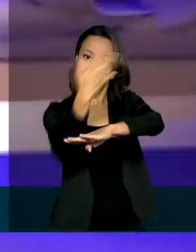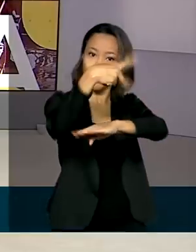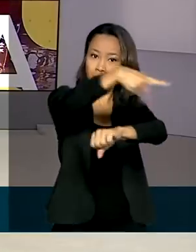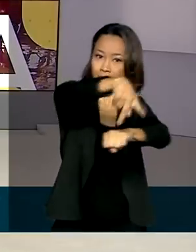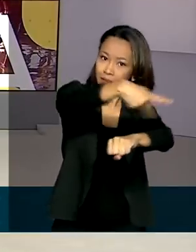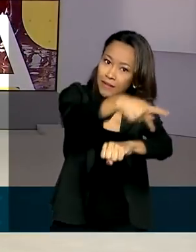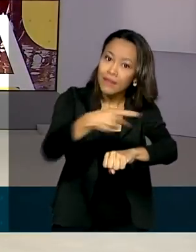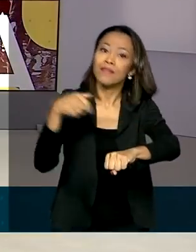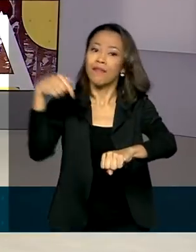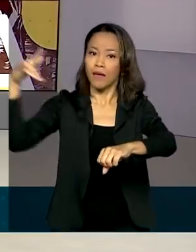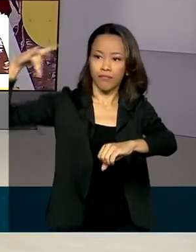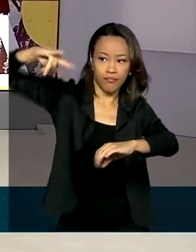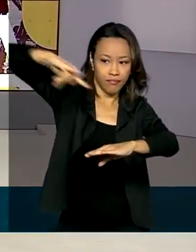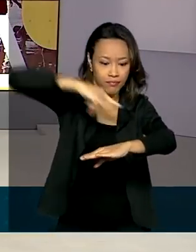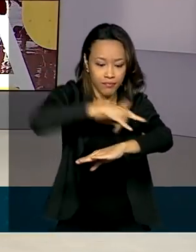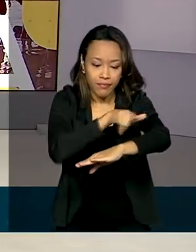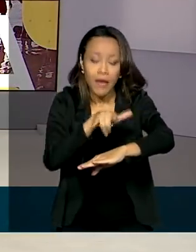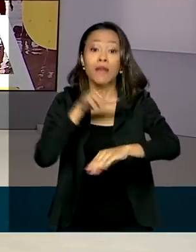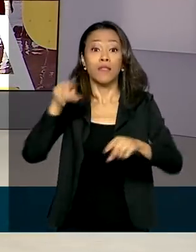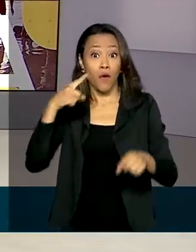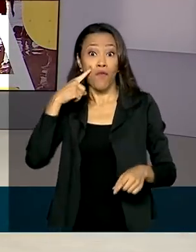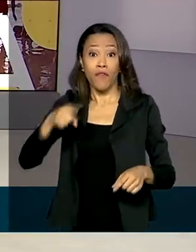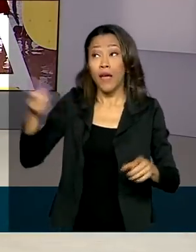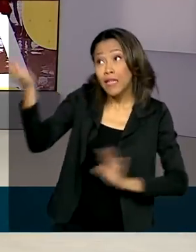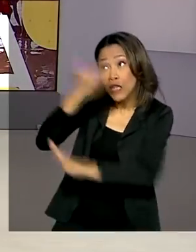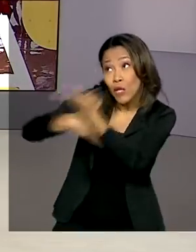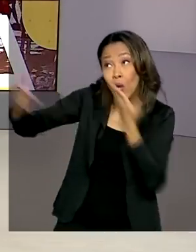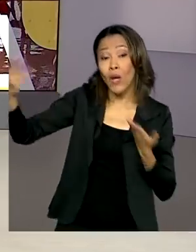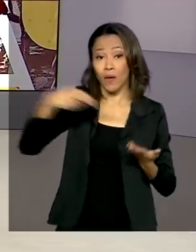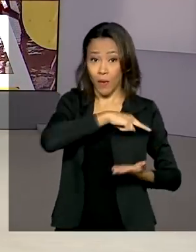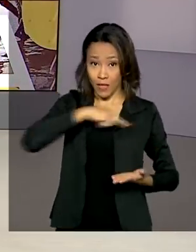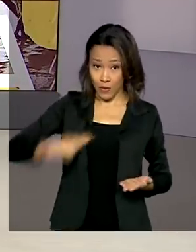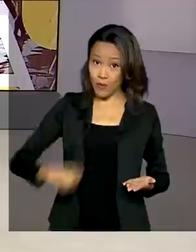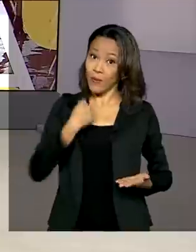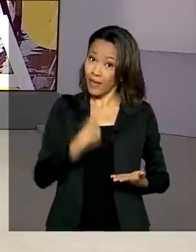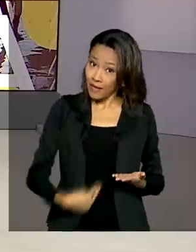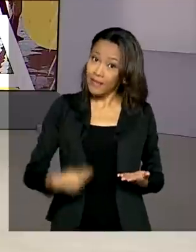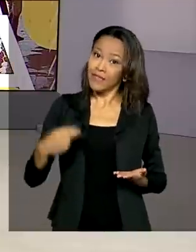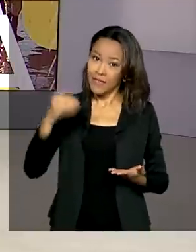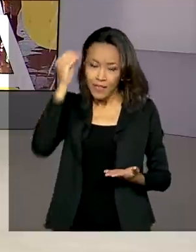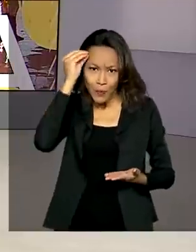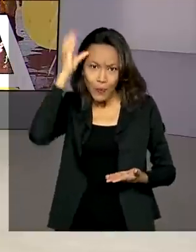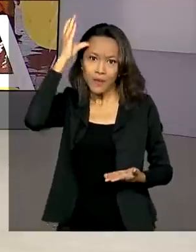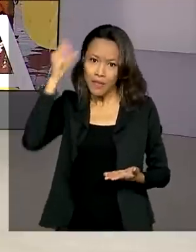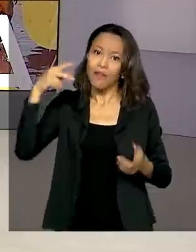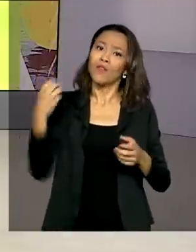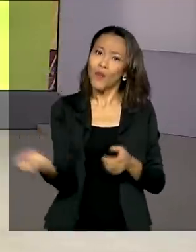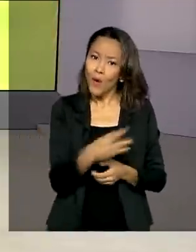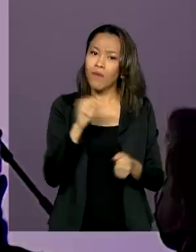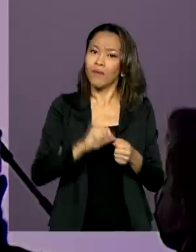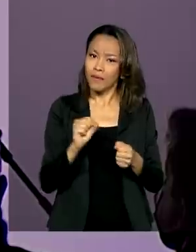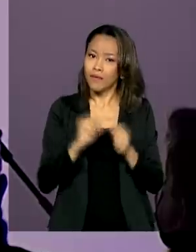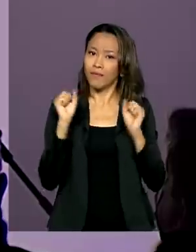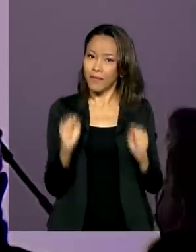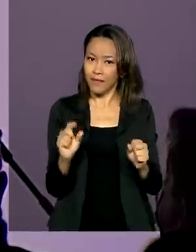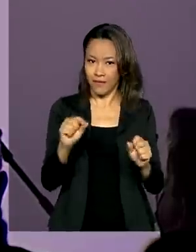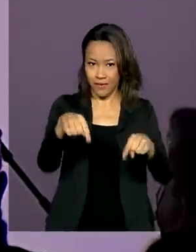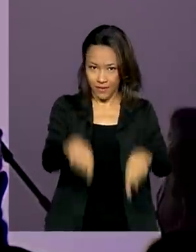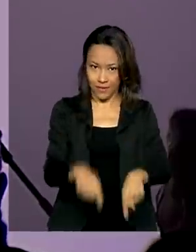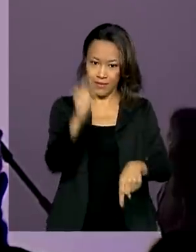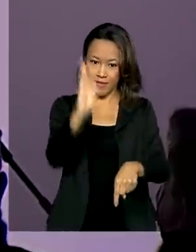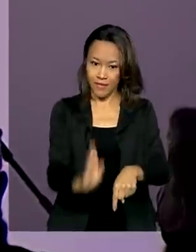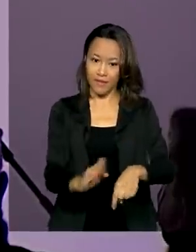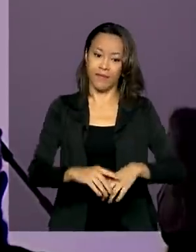Brasil prevê a transferência de tecnologia, novas aeronaves poderão ser fabricadas aqui. Essa